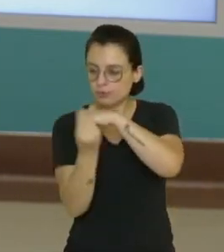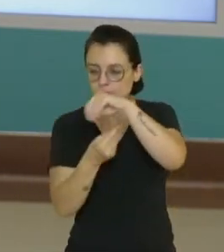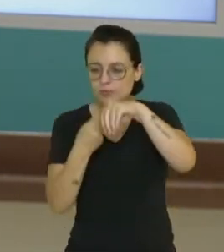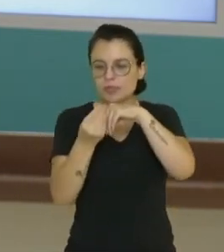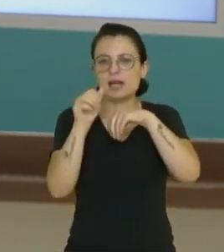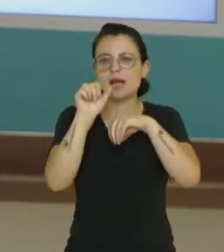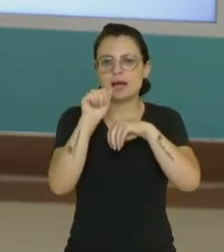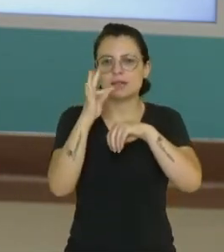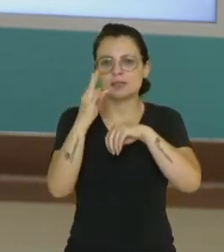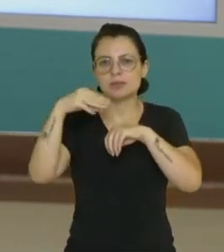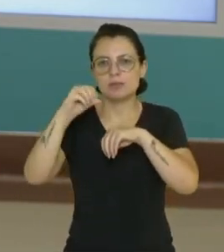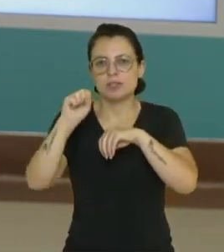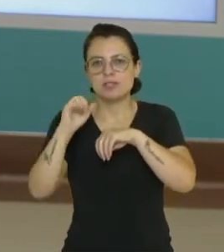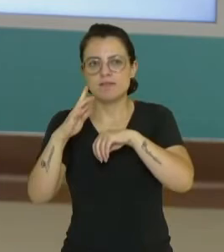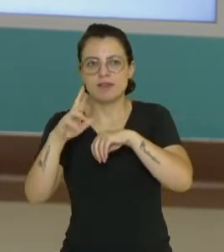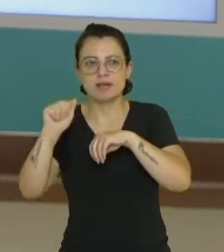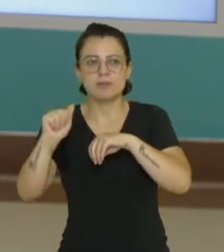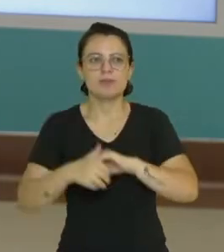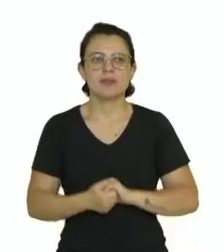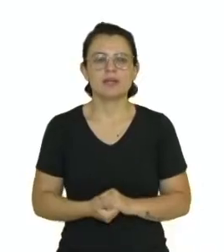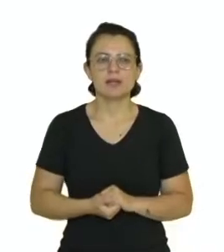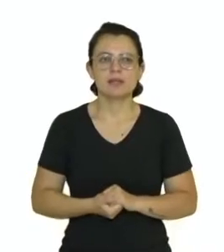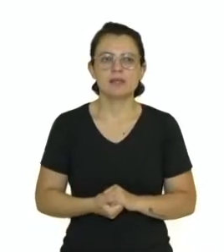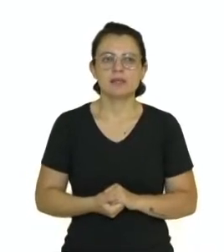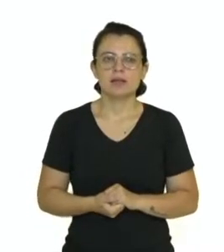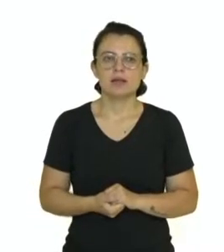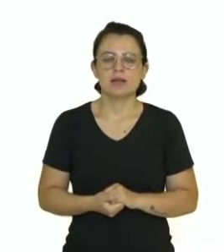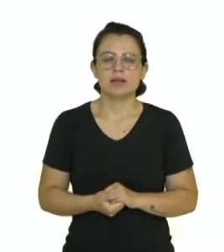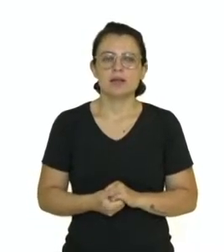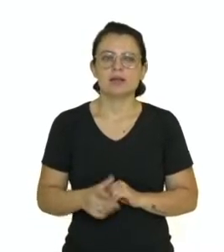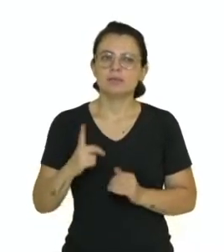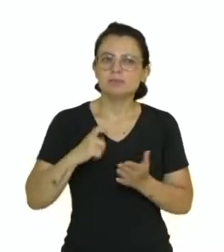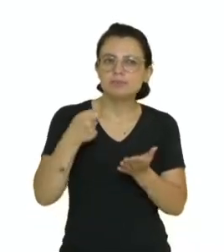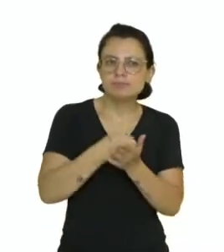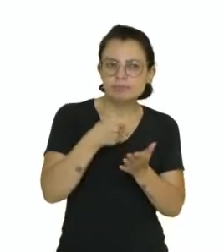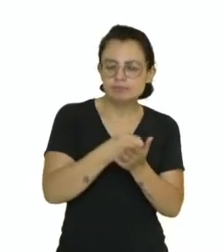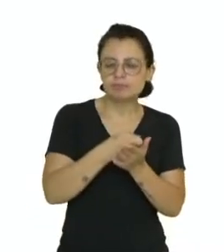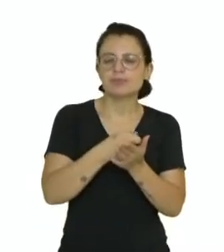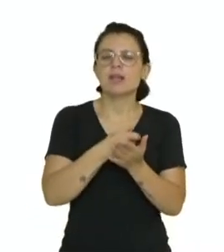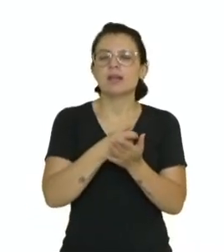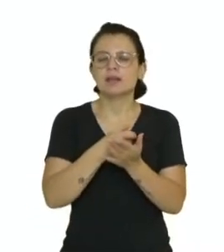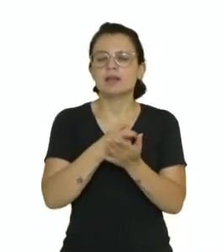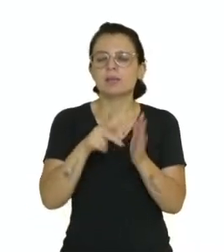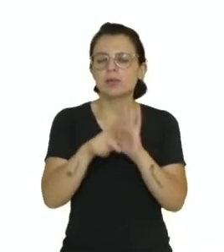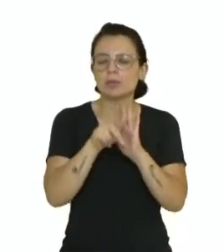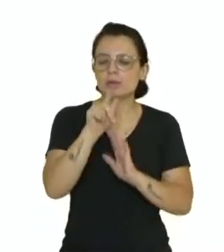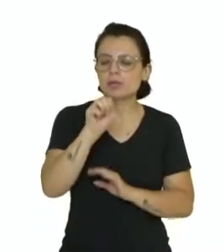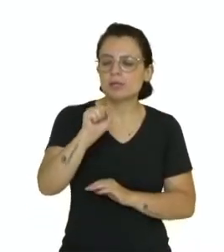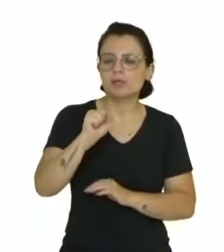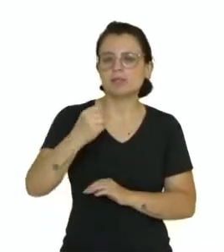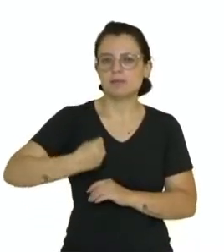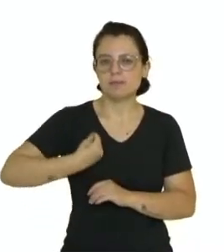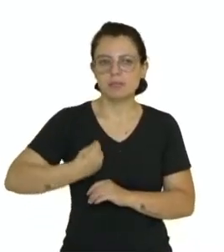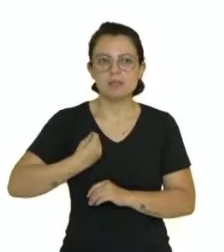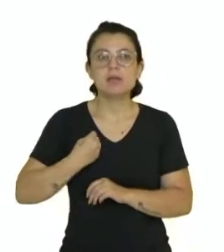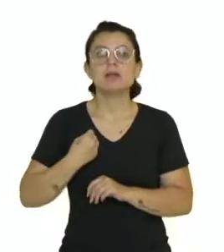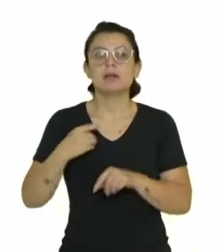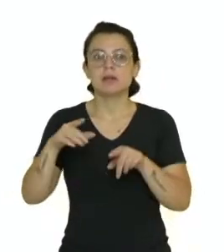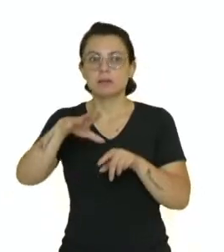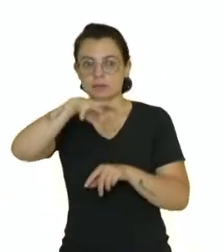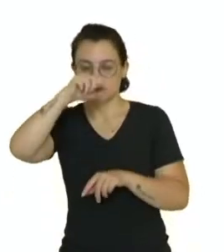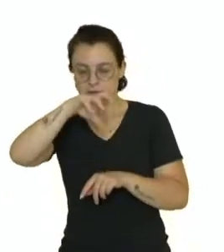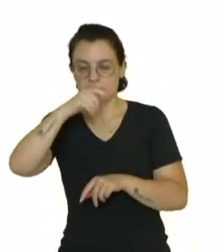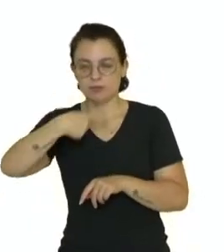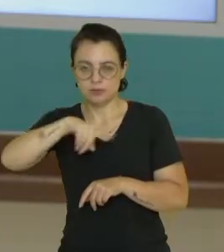formam a atmosfera. Além de garantir, então, os gases necessários para a manutenção da vida, o oxigênio para